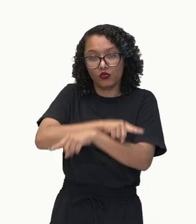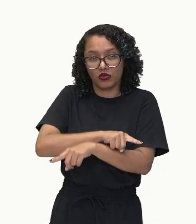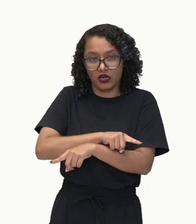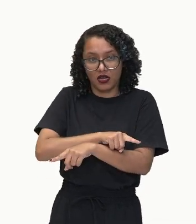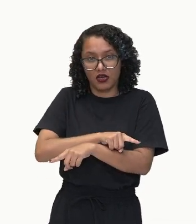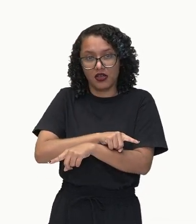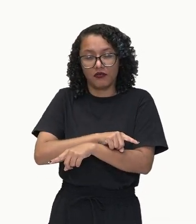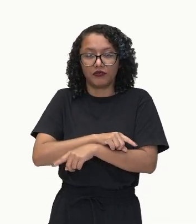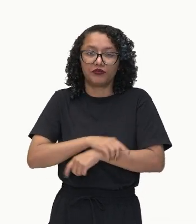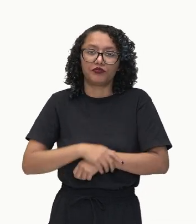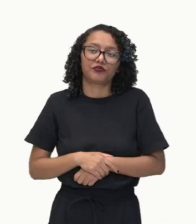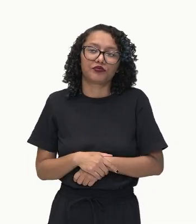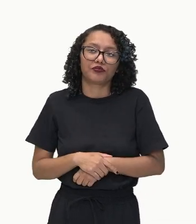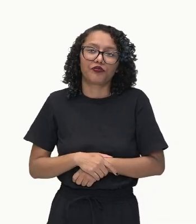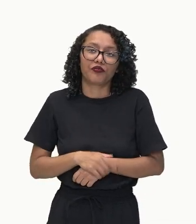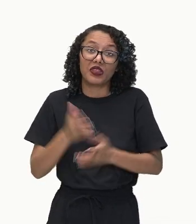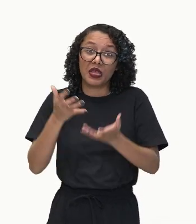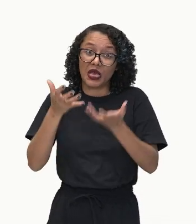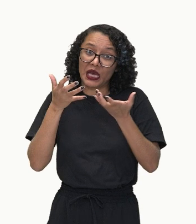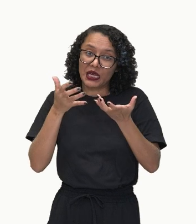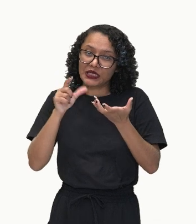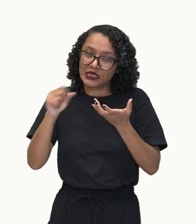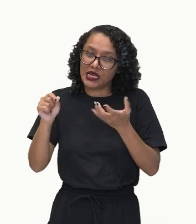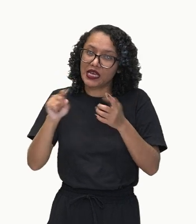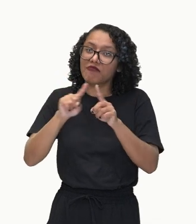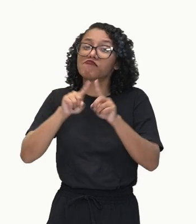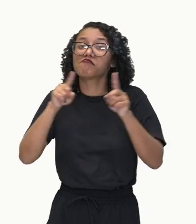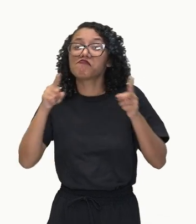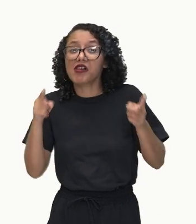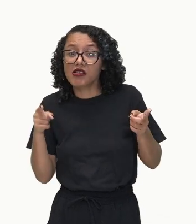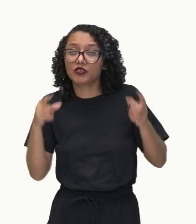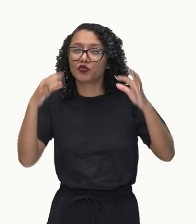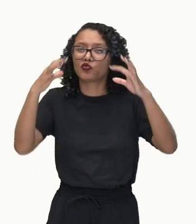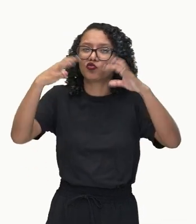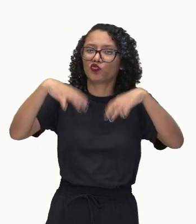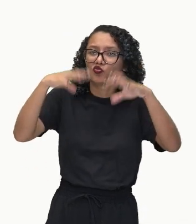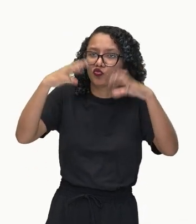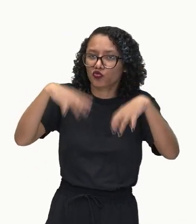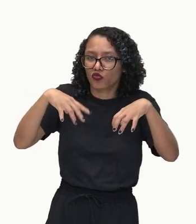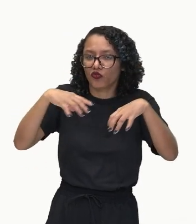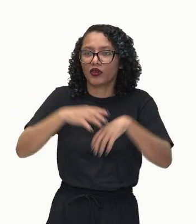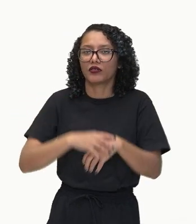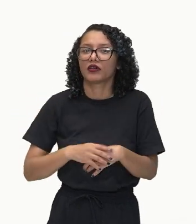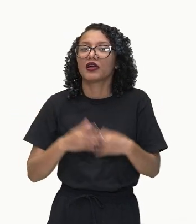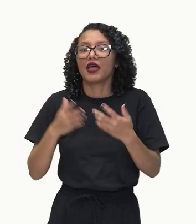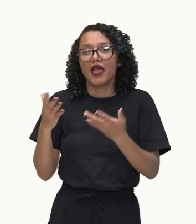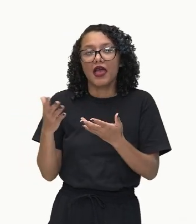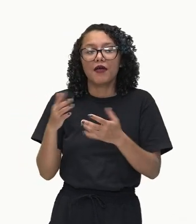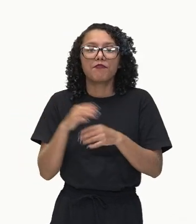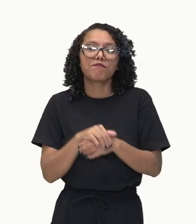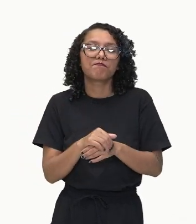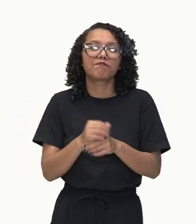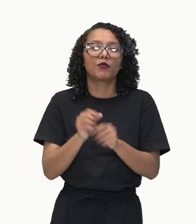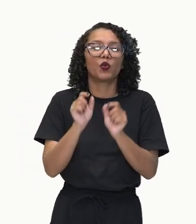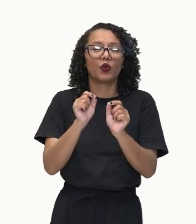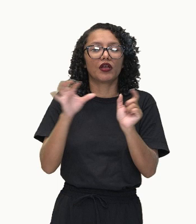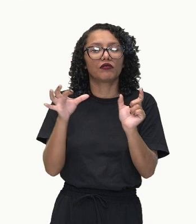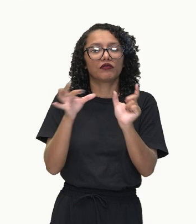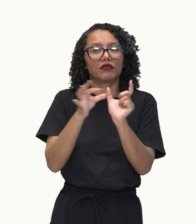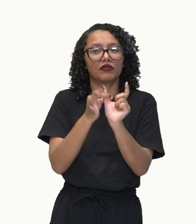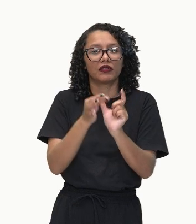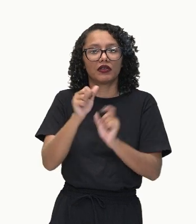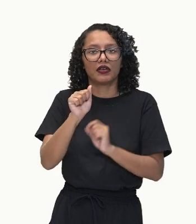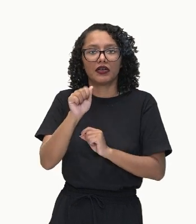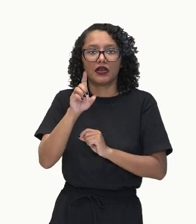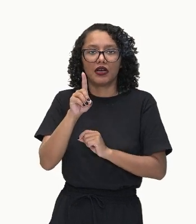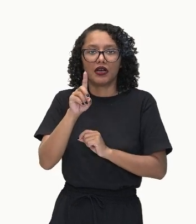Estava chovendo. São ideias opostas, chamadas de adversativas. Professor, como é que eu vou